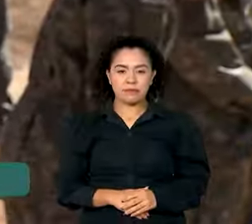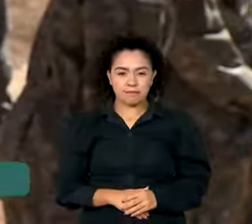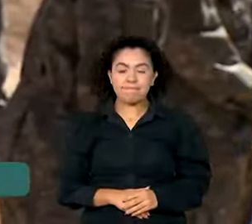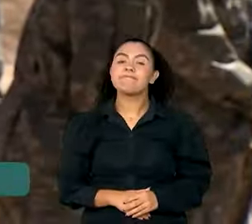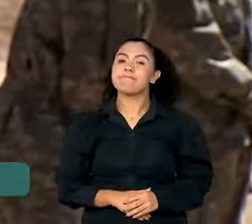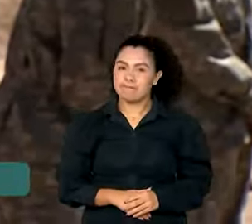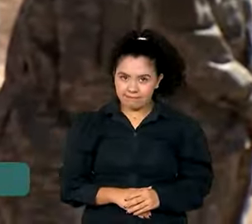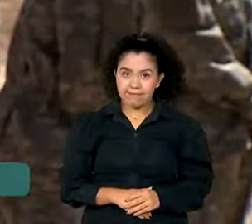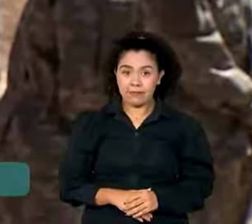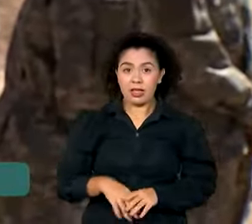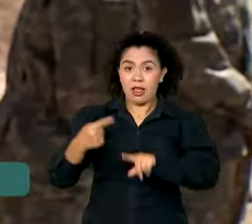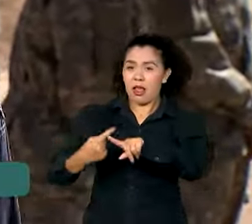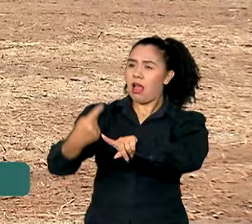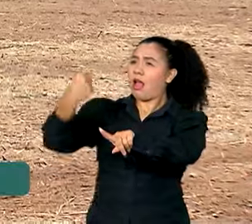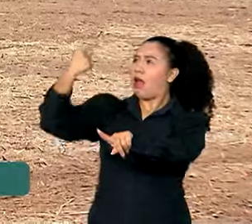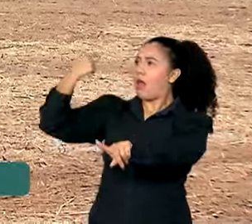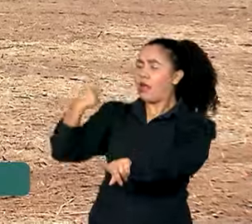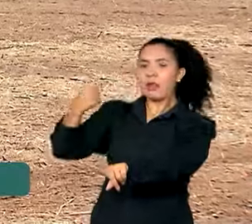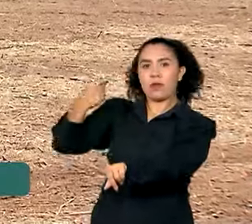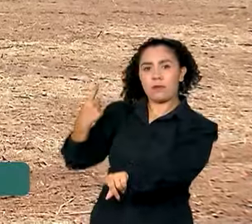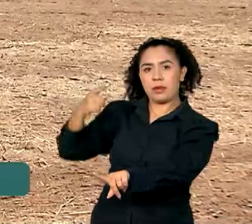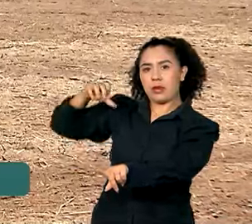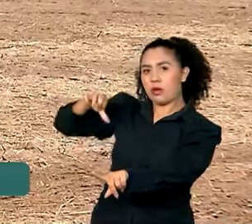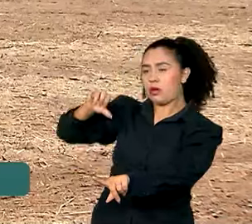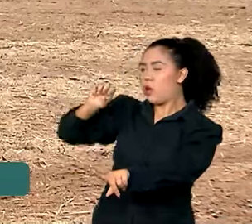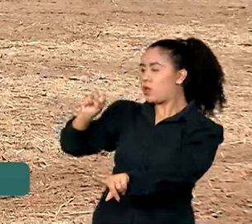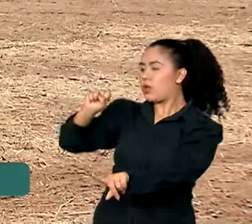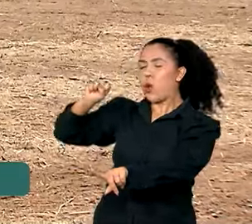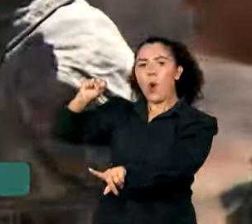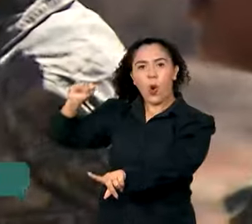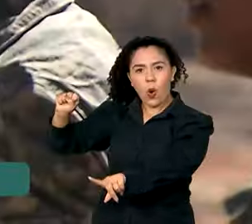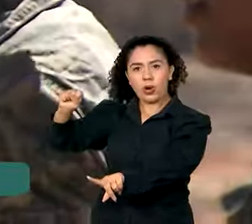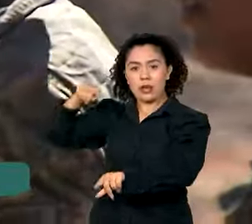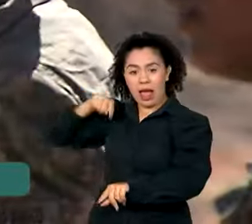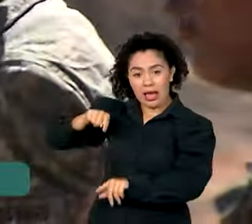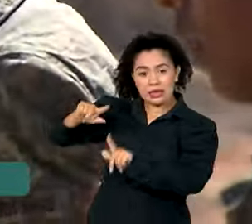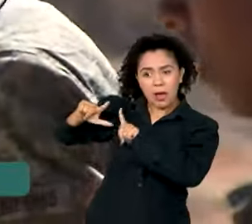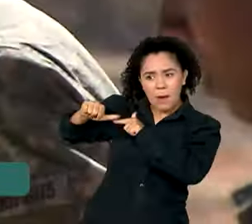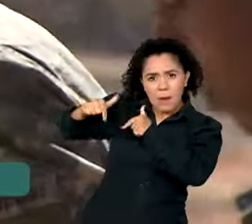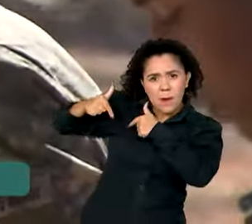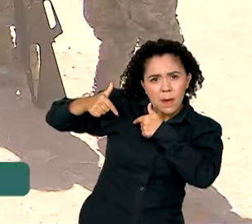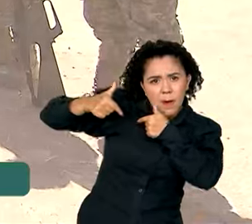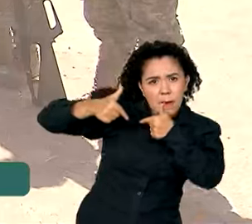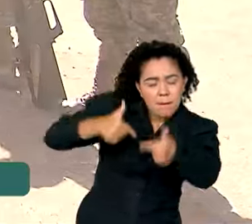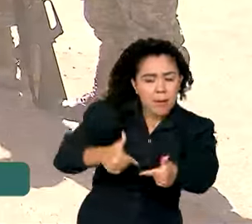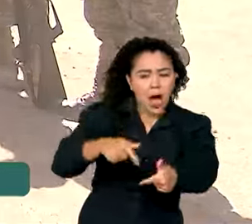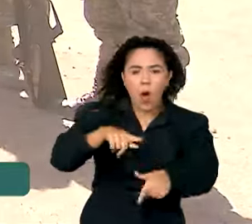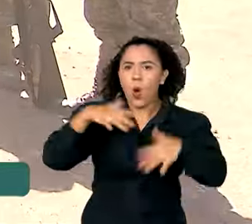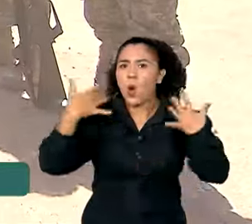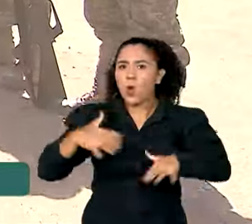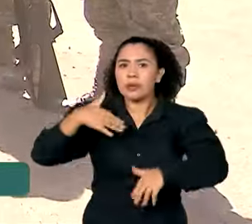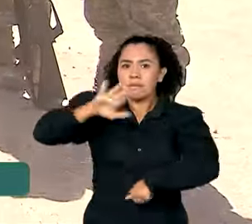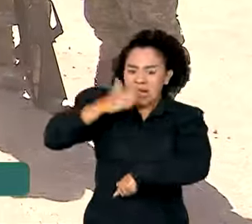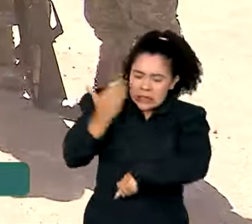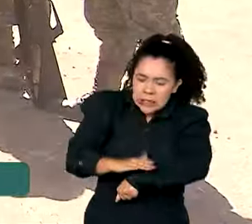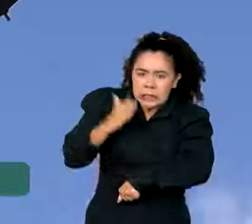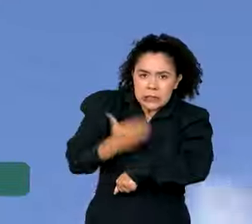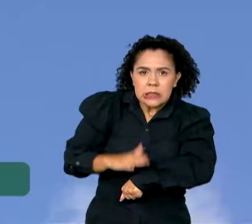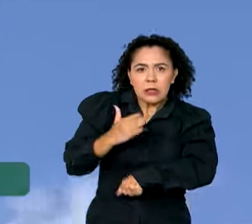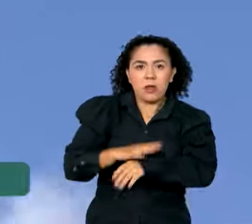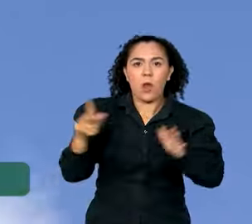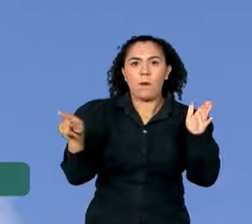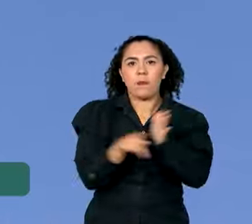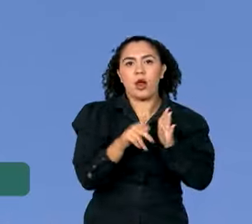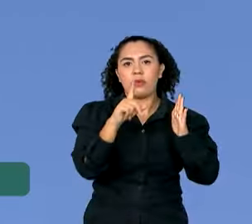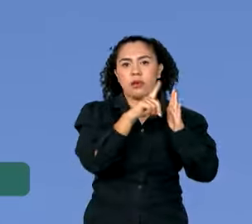Realizada desde 1988, a Operação Formosa é considerada o maior exercício militar do Planalto